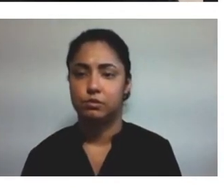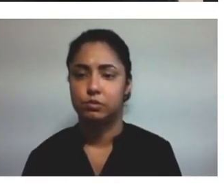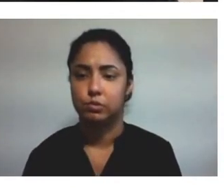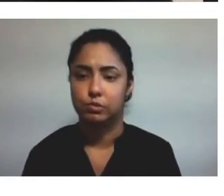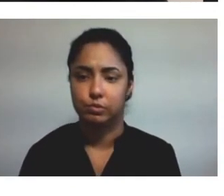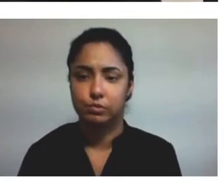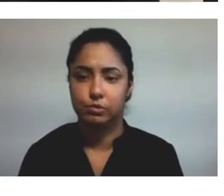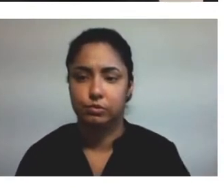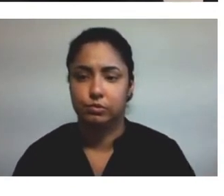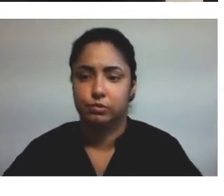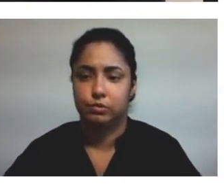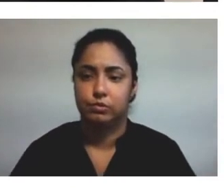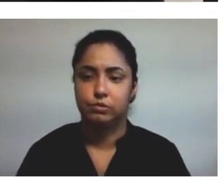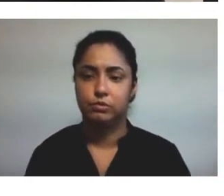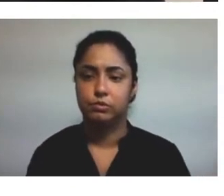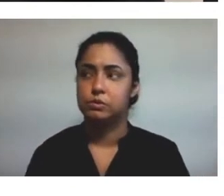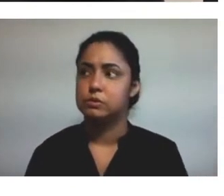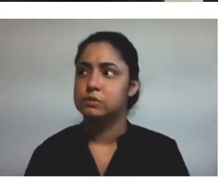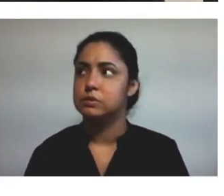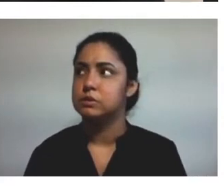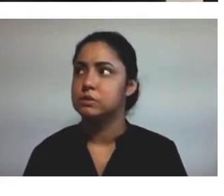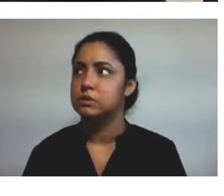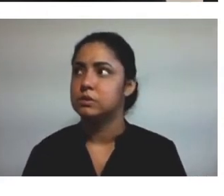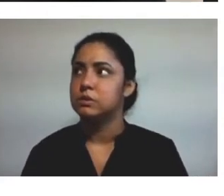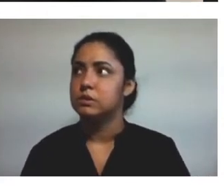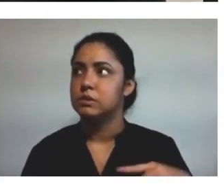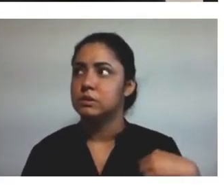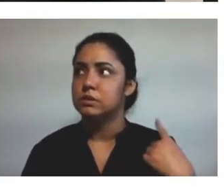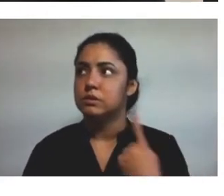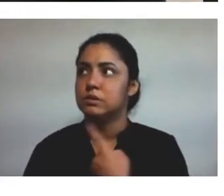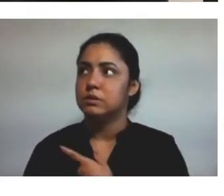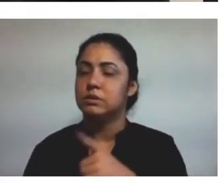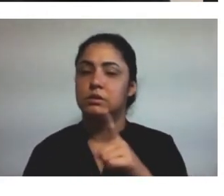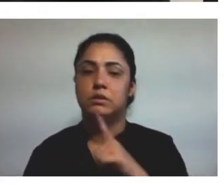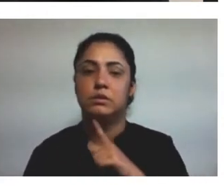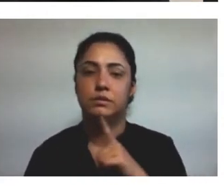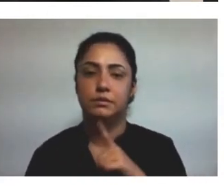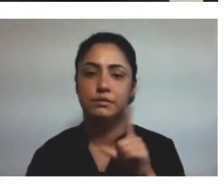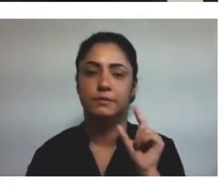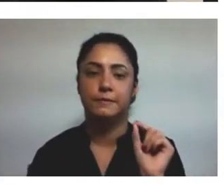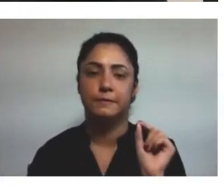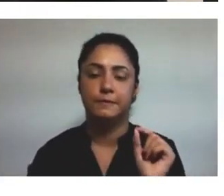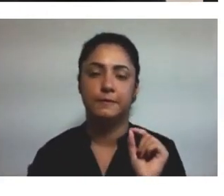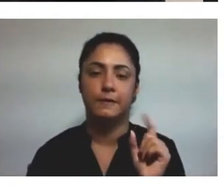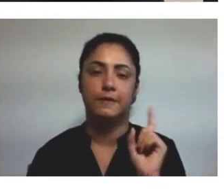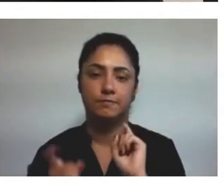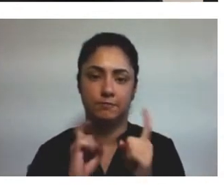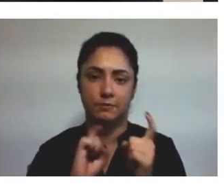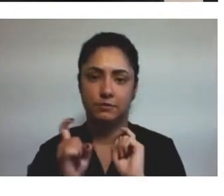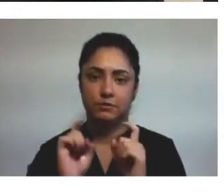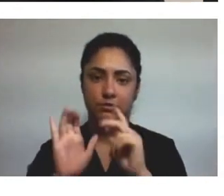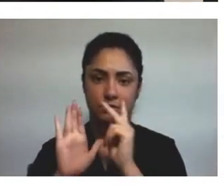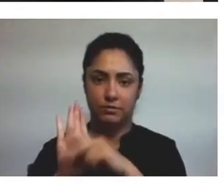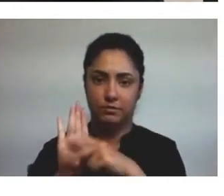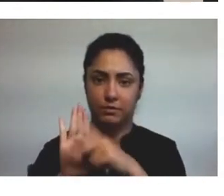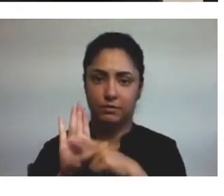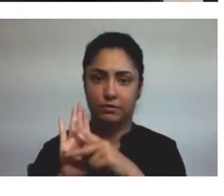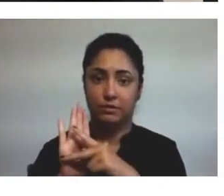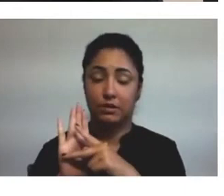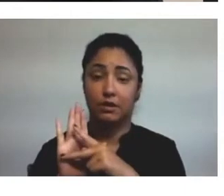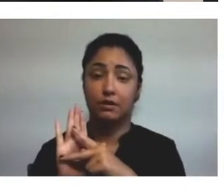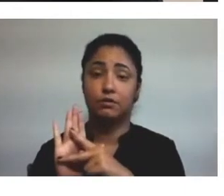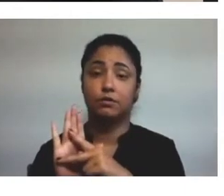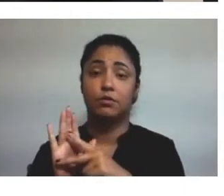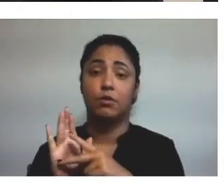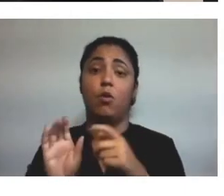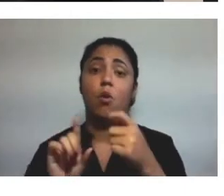E tivemos aí o resultado de discussão, né? Os resultados de discussão do projeto em si. Ao longo de quase dois meses